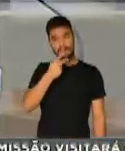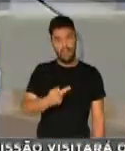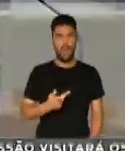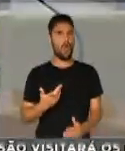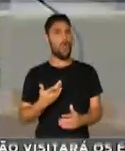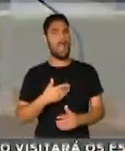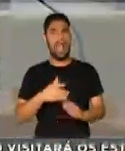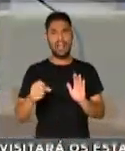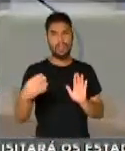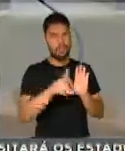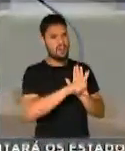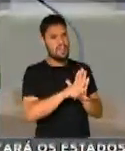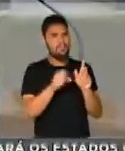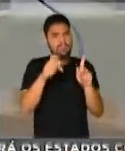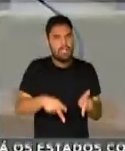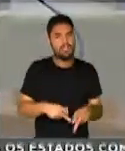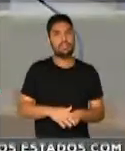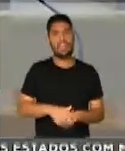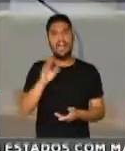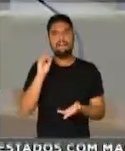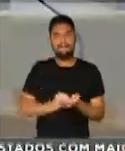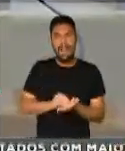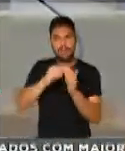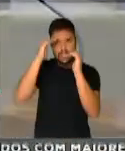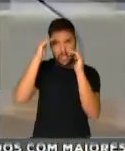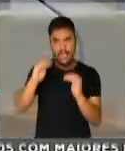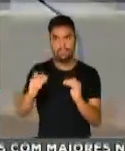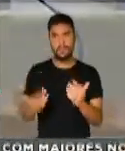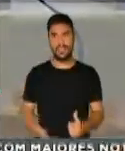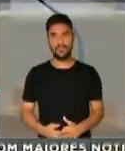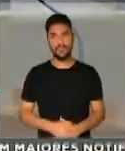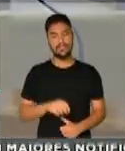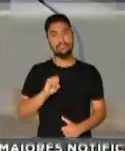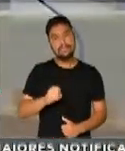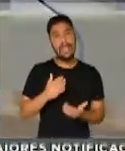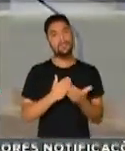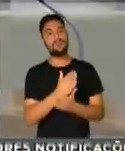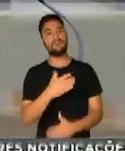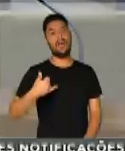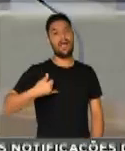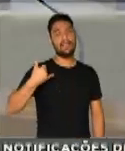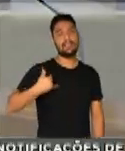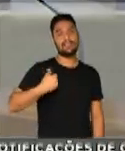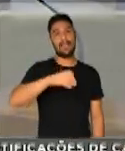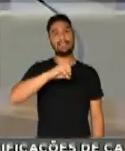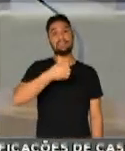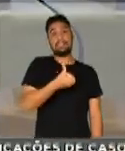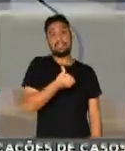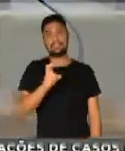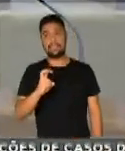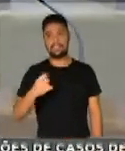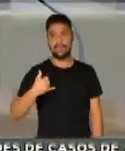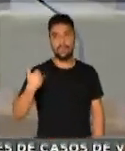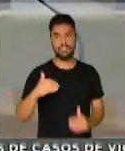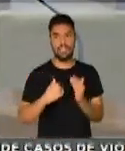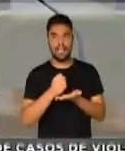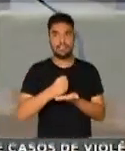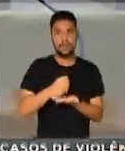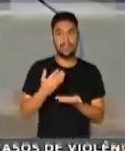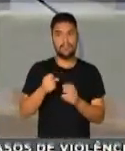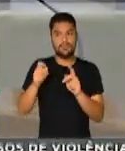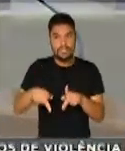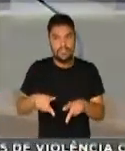uma crueldade e uma desumanidade colocar a idade mínima em 65 anos. É preciso